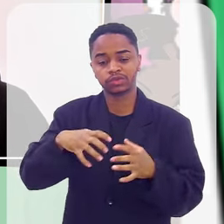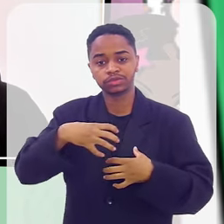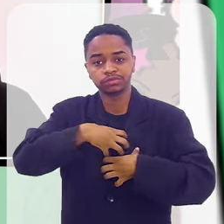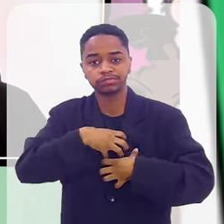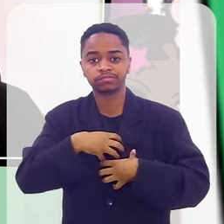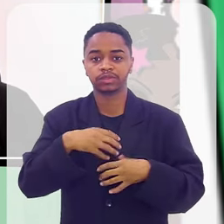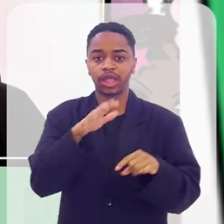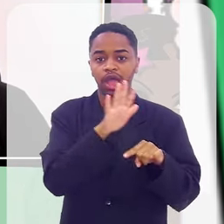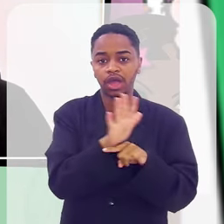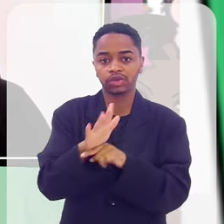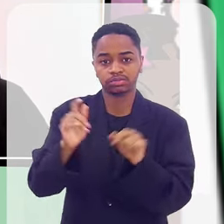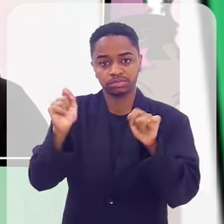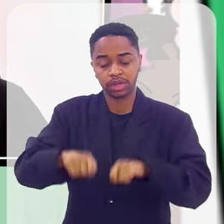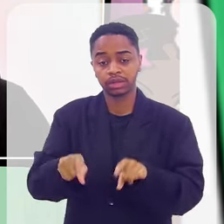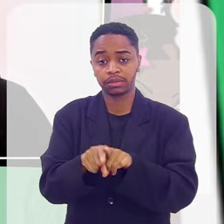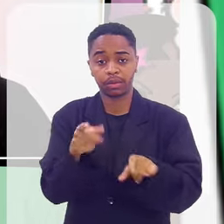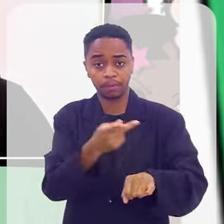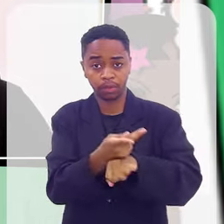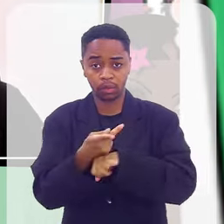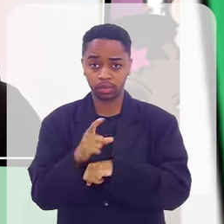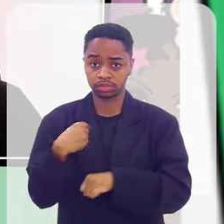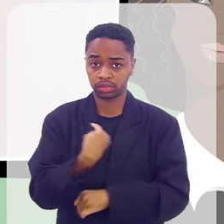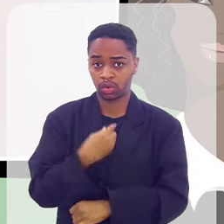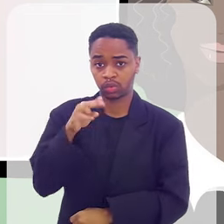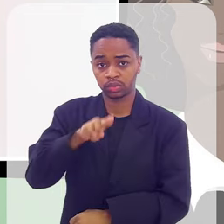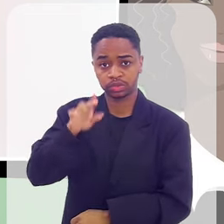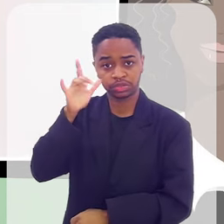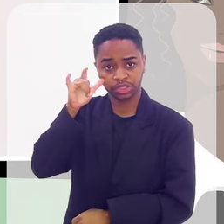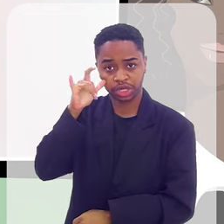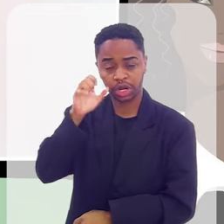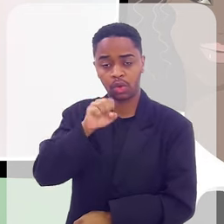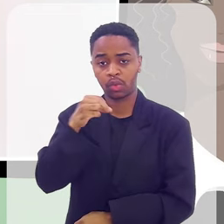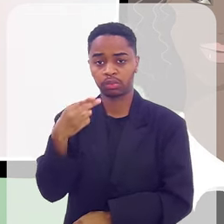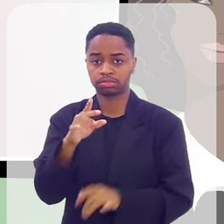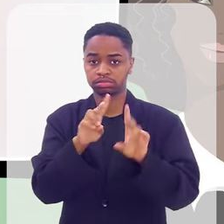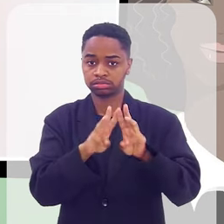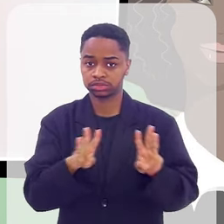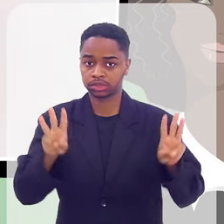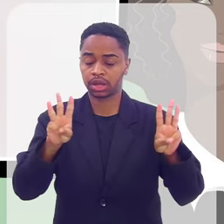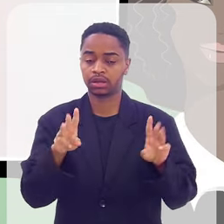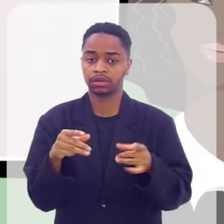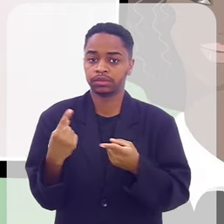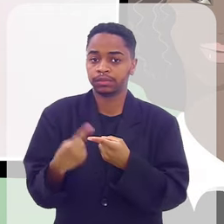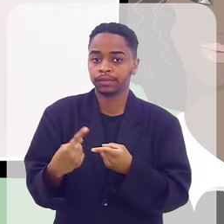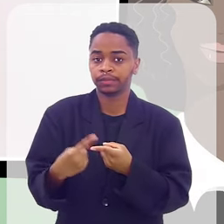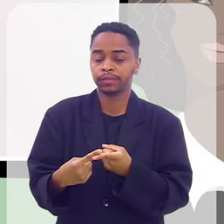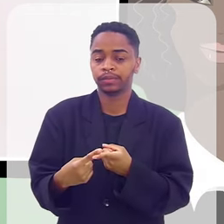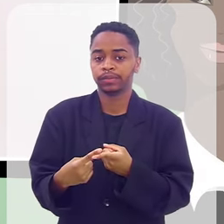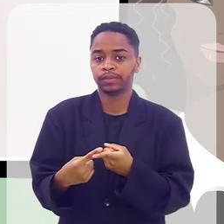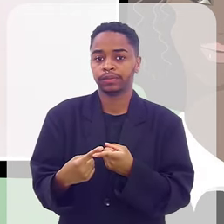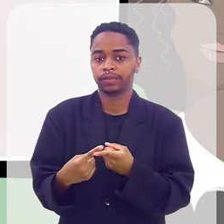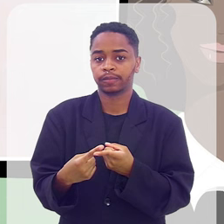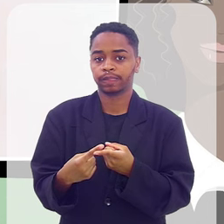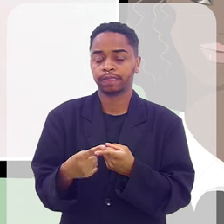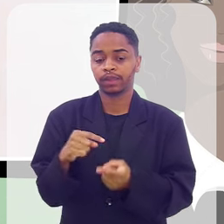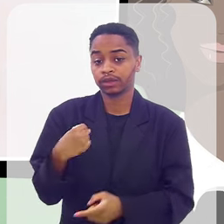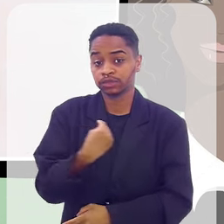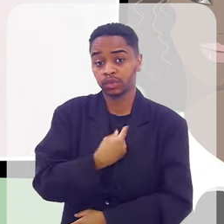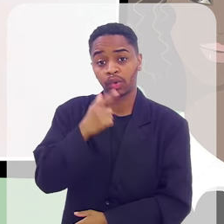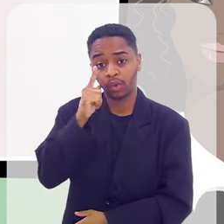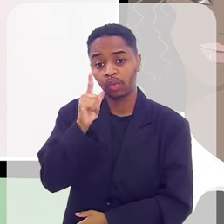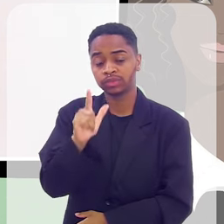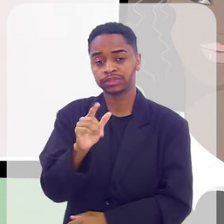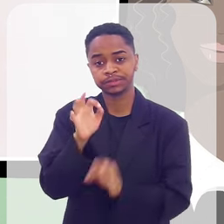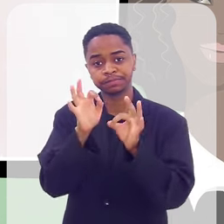essas pessoas podem nos dar. nos procurar via Instagram, via site, né? Para que a gente consiga